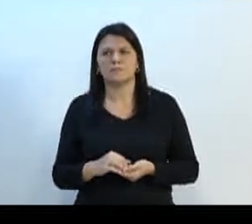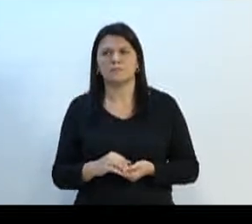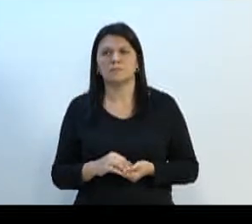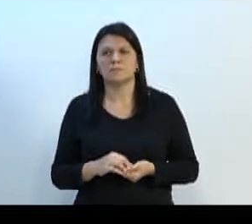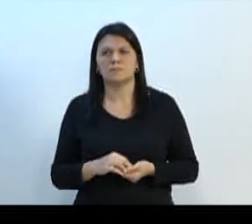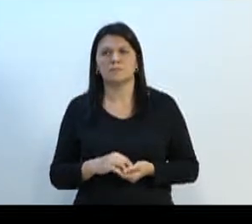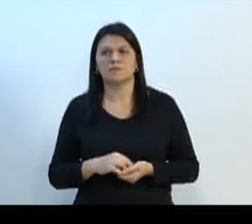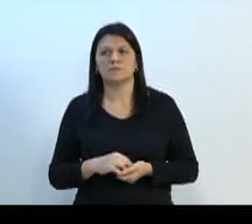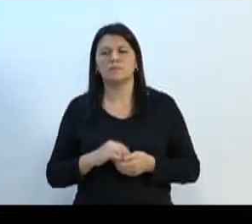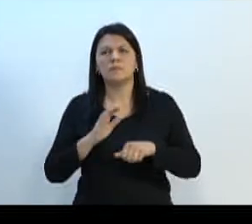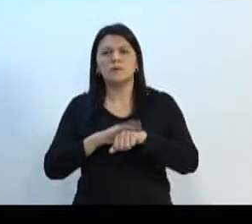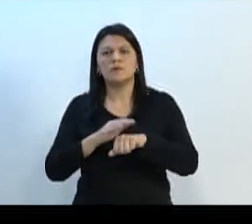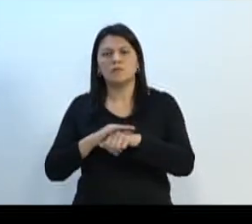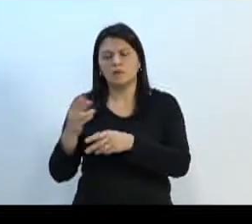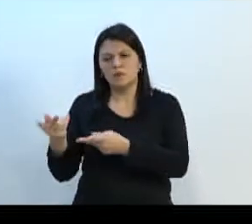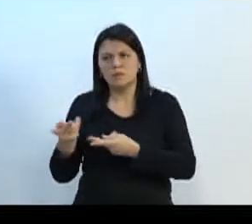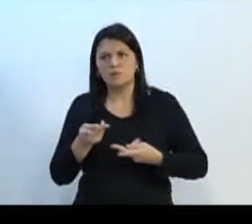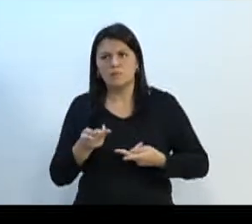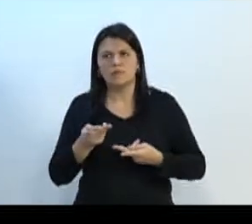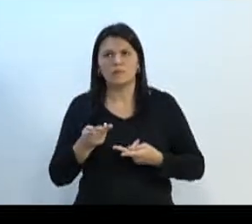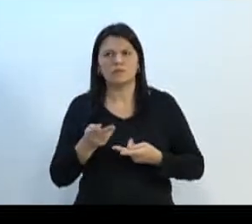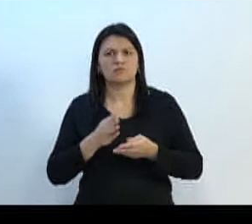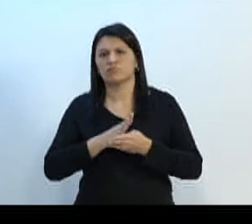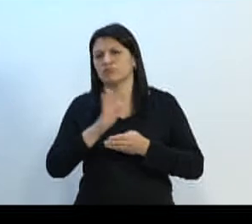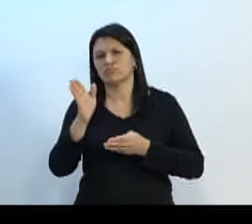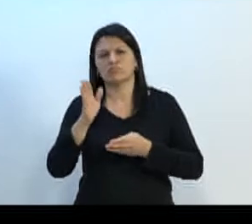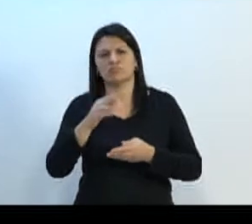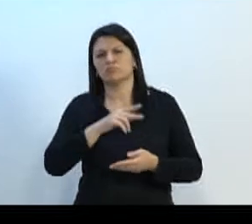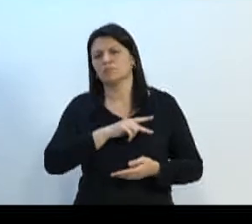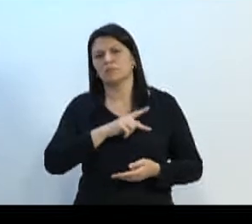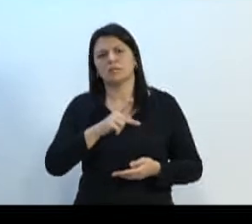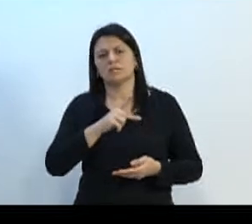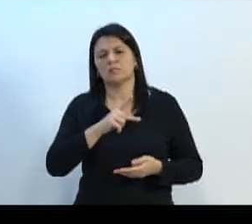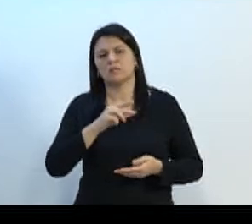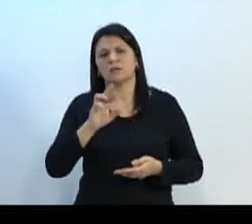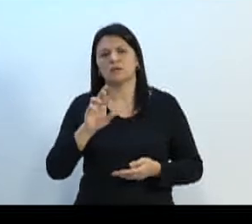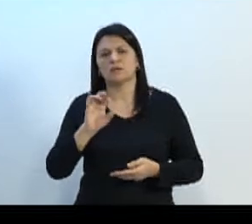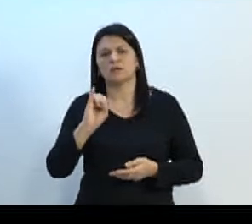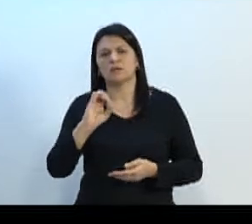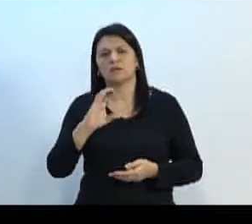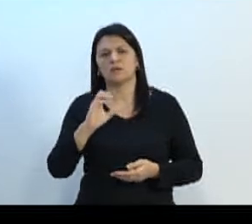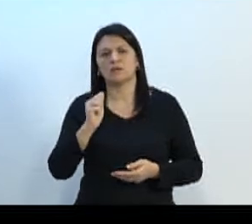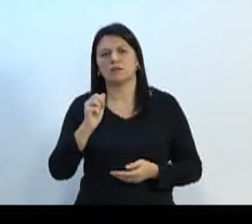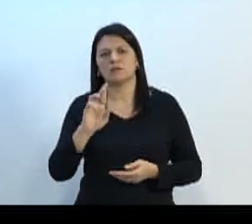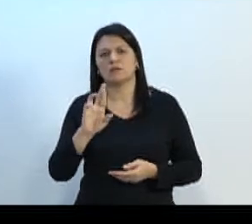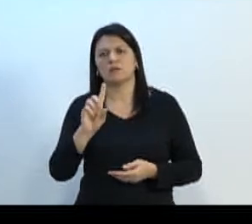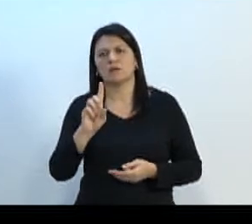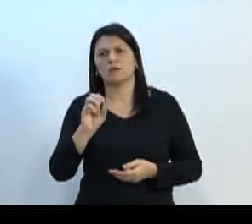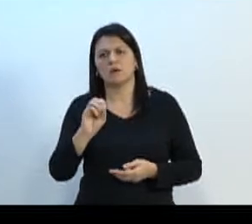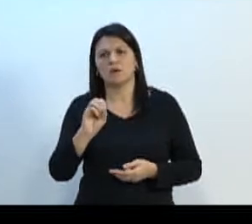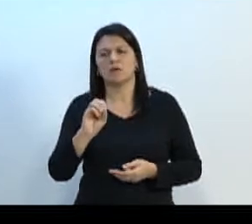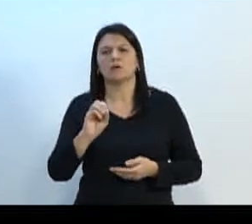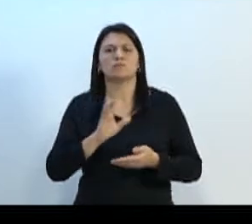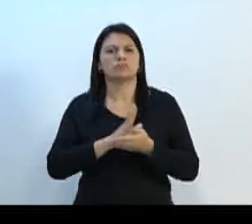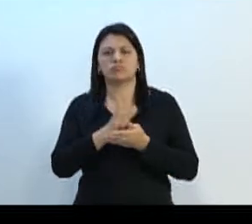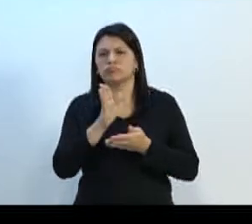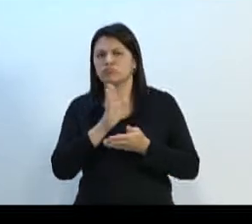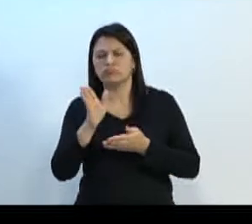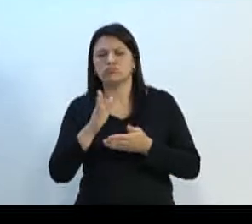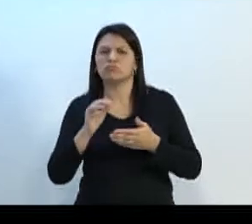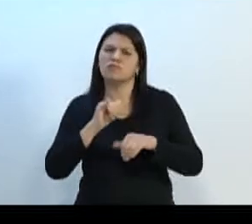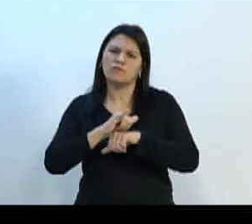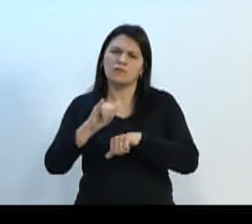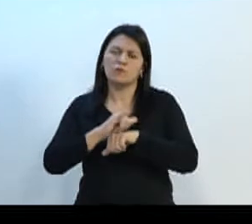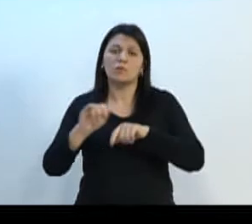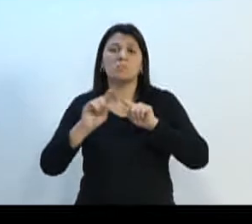outros membros da comissão, não foi o presidente da Ricardo Gheorghe, não foi da Paulo Zingo, não foi da Tato Tíbia, mas